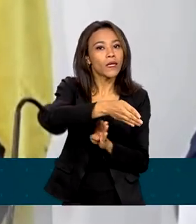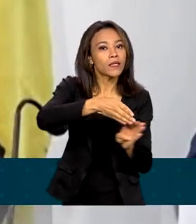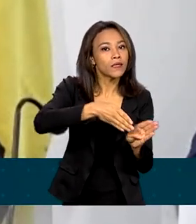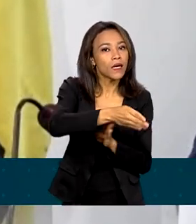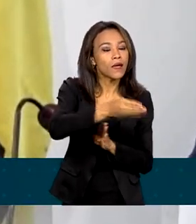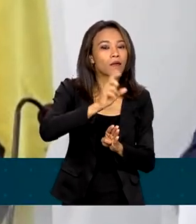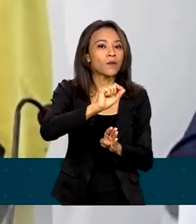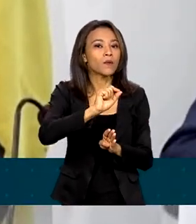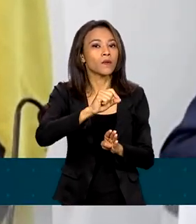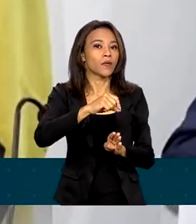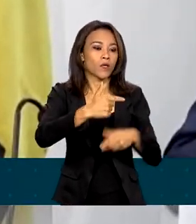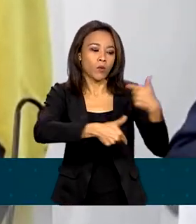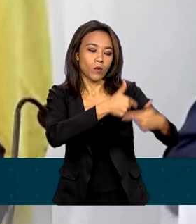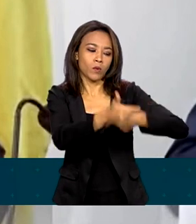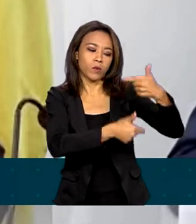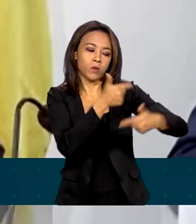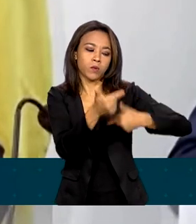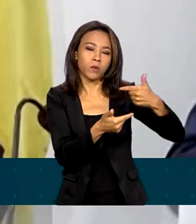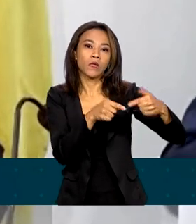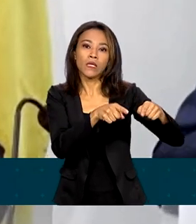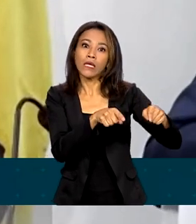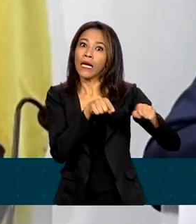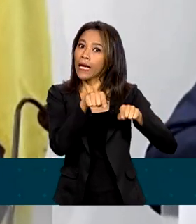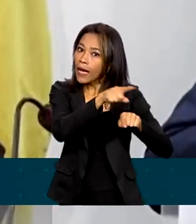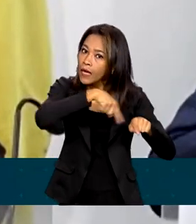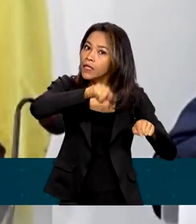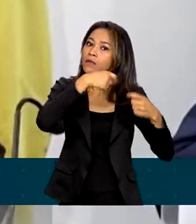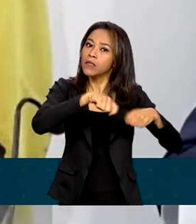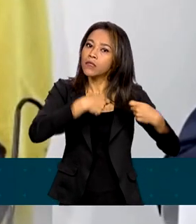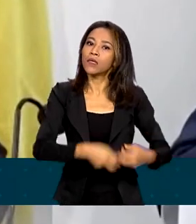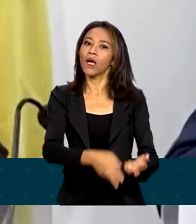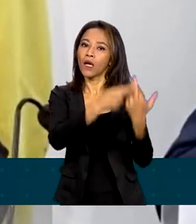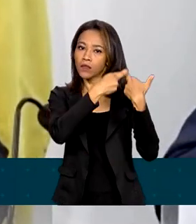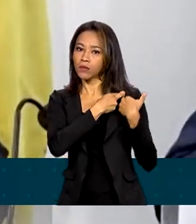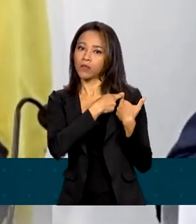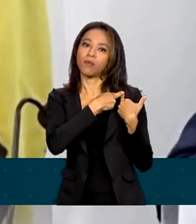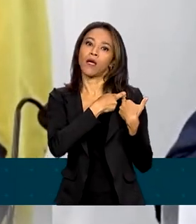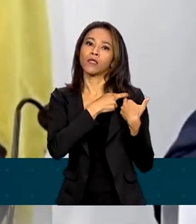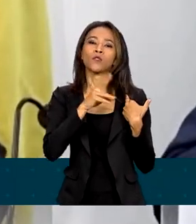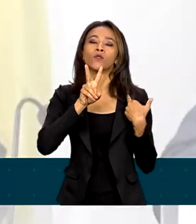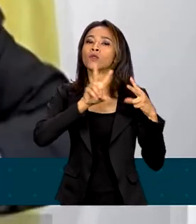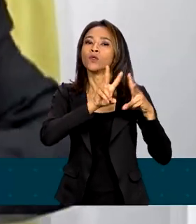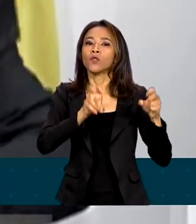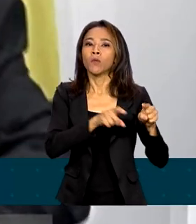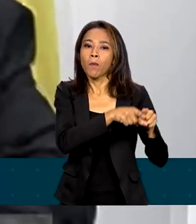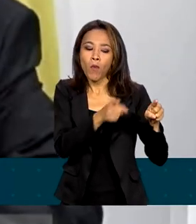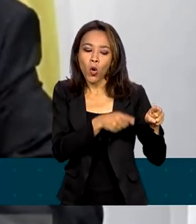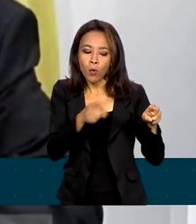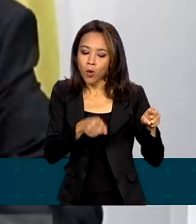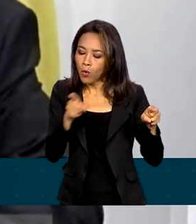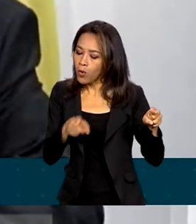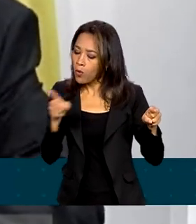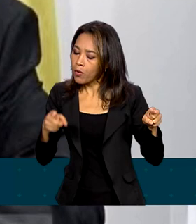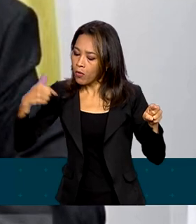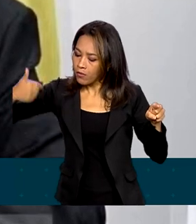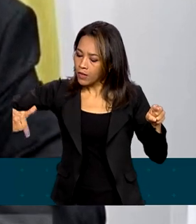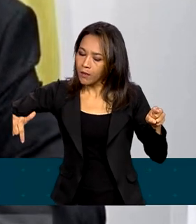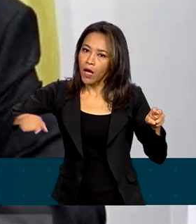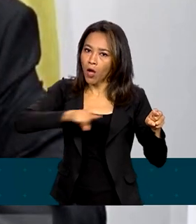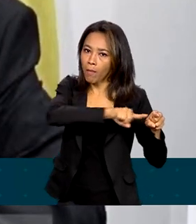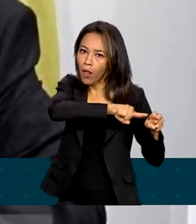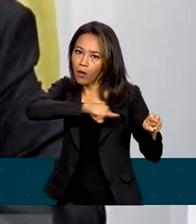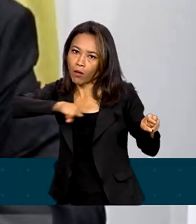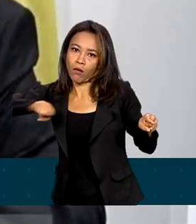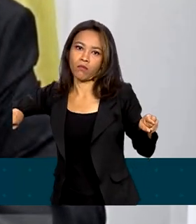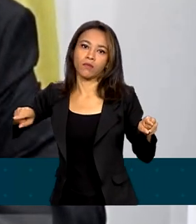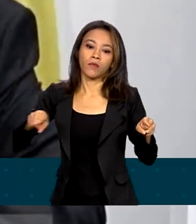que elas precisam assumir a responsabilidade do conjunto da cadeia produtiva. Você tem situação em Goiás, tem situação em Minas